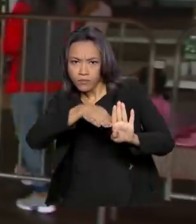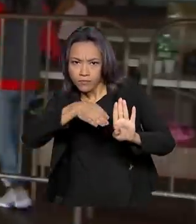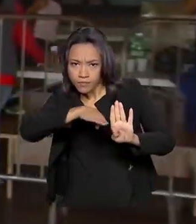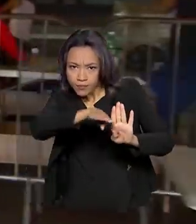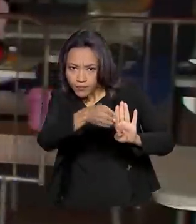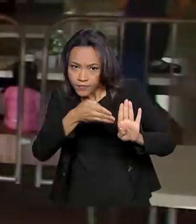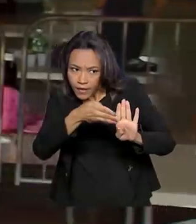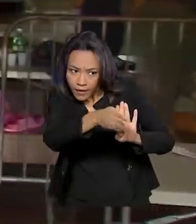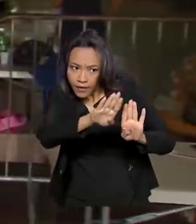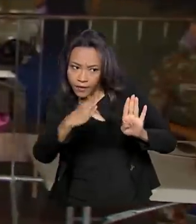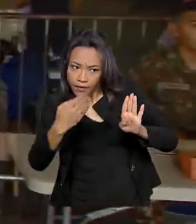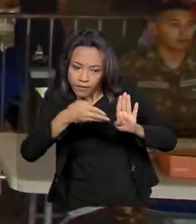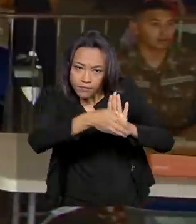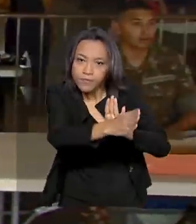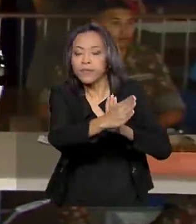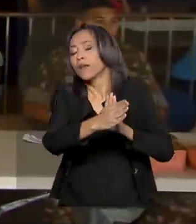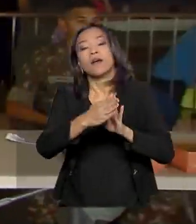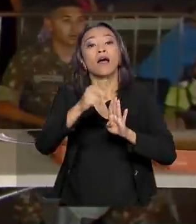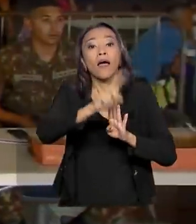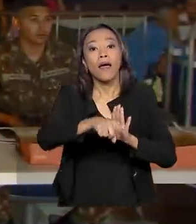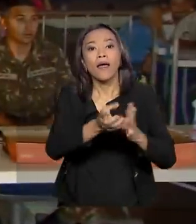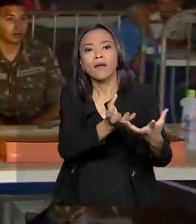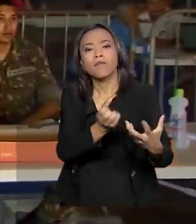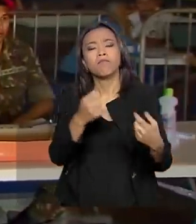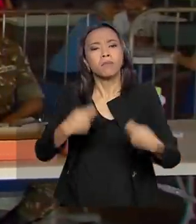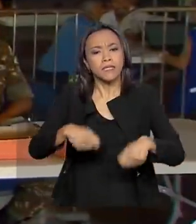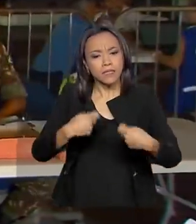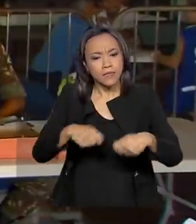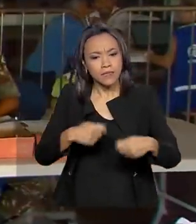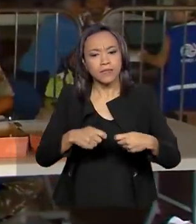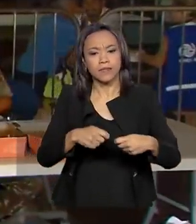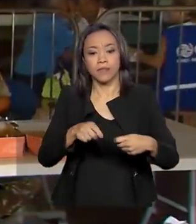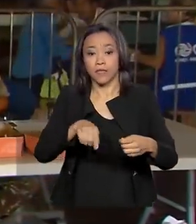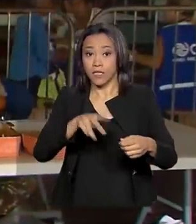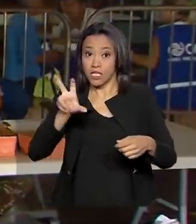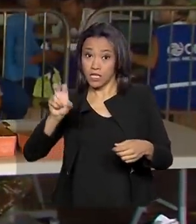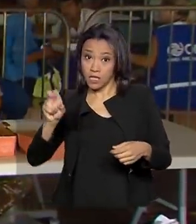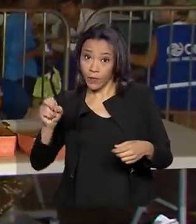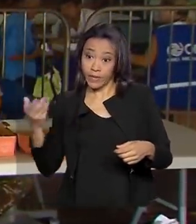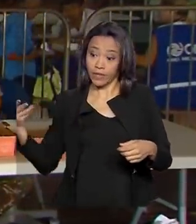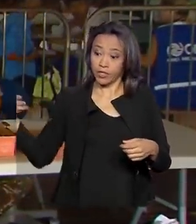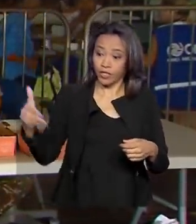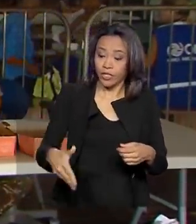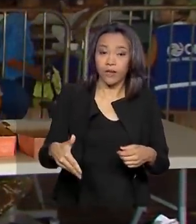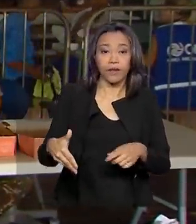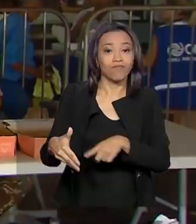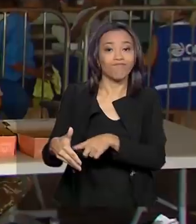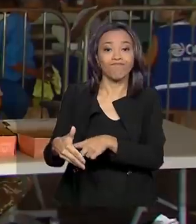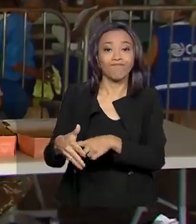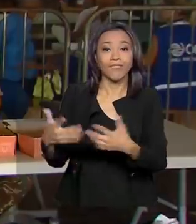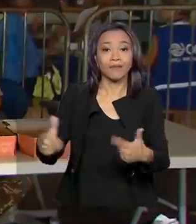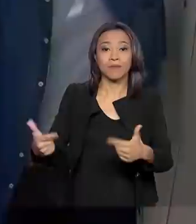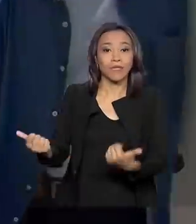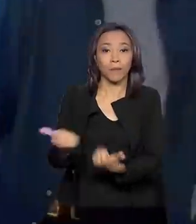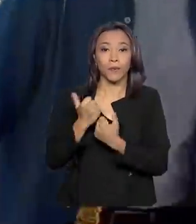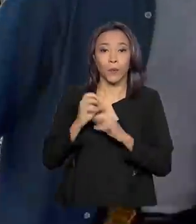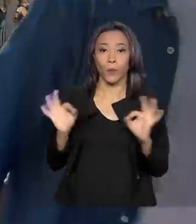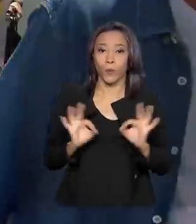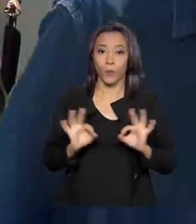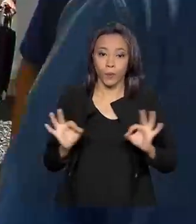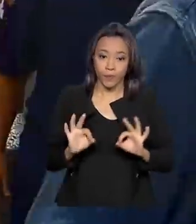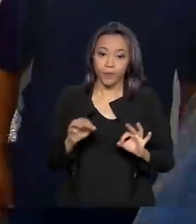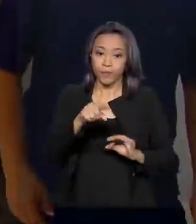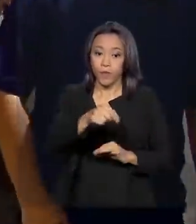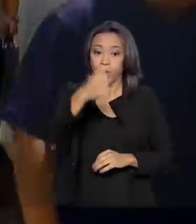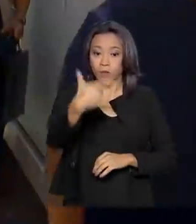Operação Acolhida. Metade desse total vai precisar. E 50 deles chegam totalmente desassistidos. O vice